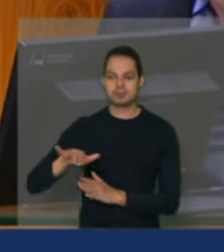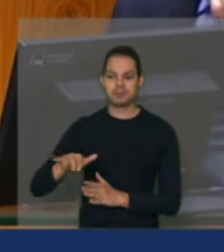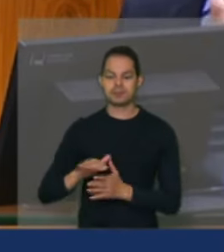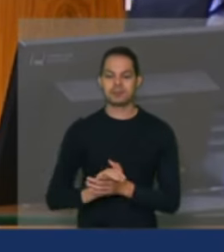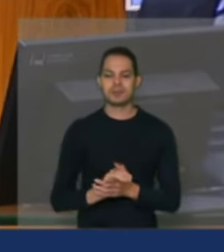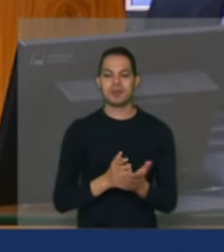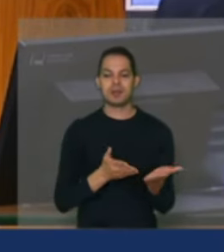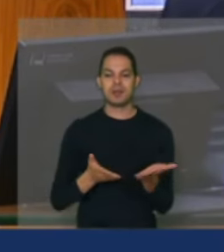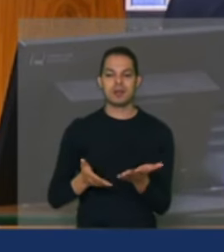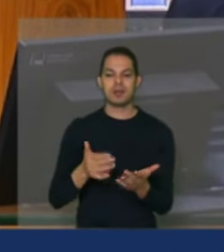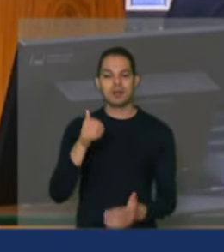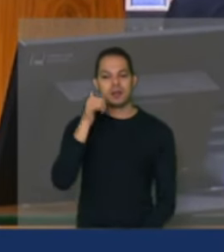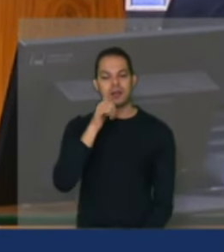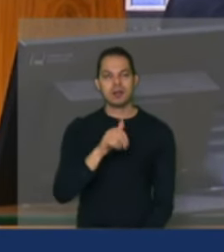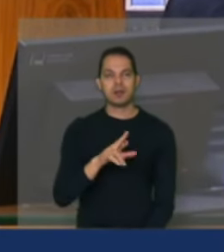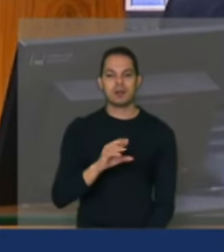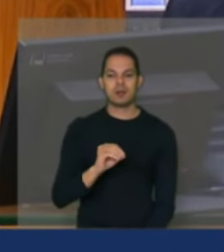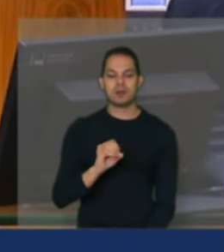senhora Rosângela